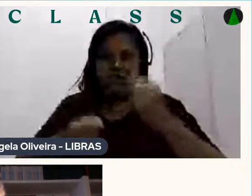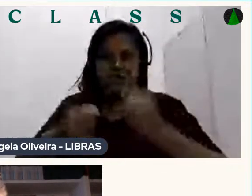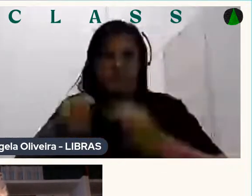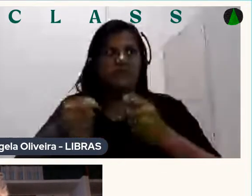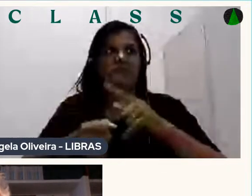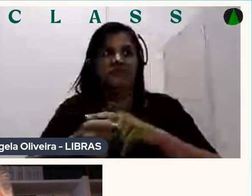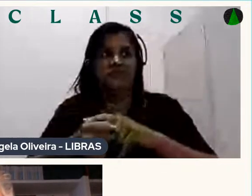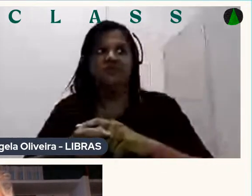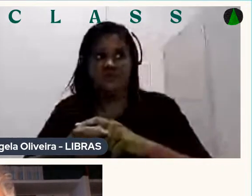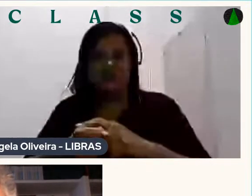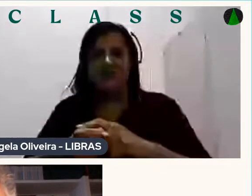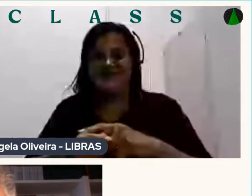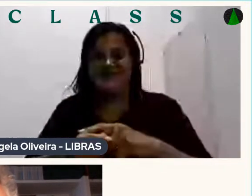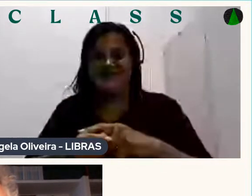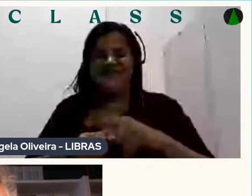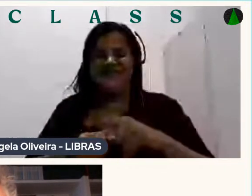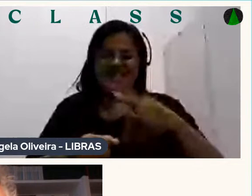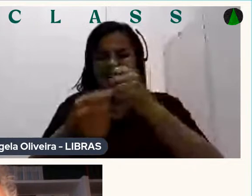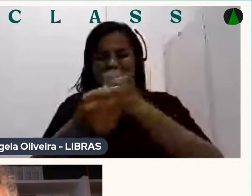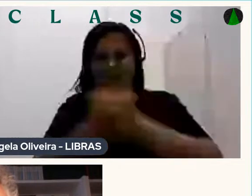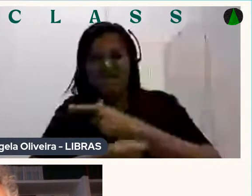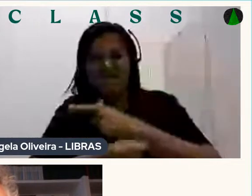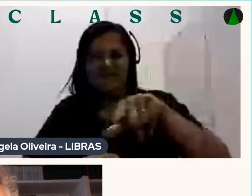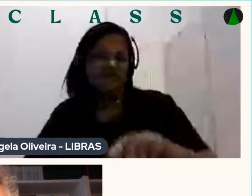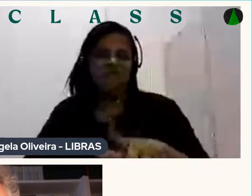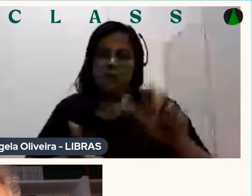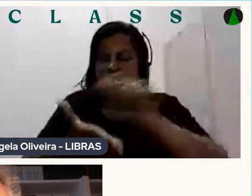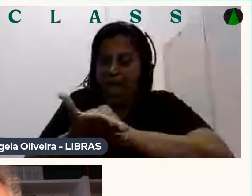Tinta Verniz E por aí vai